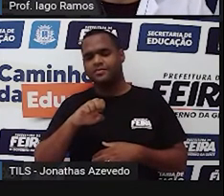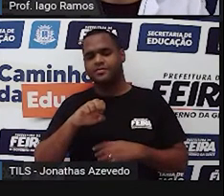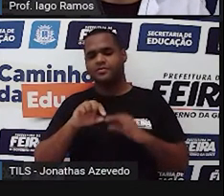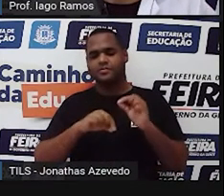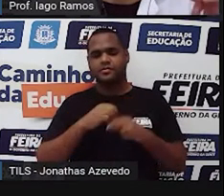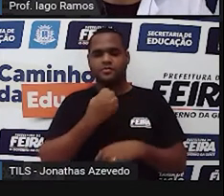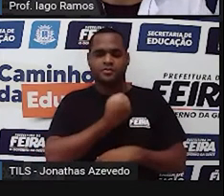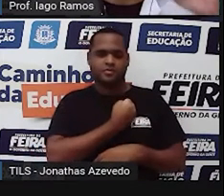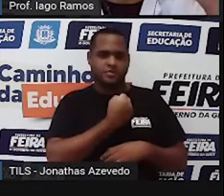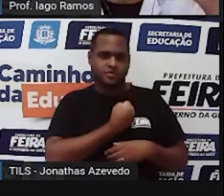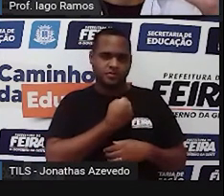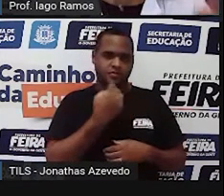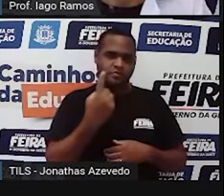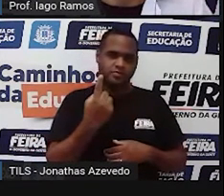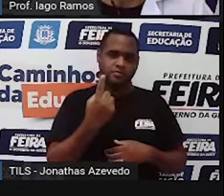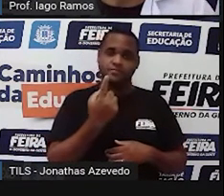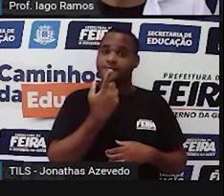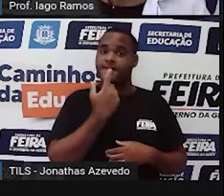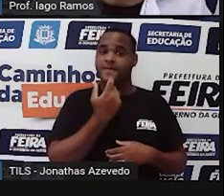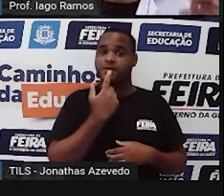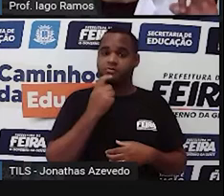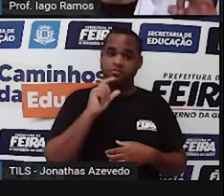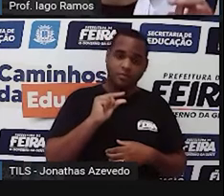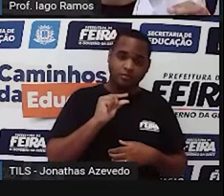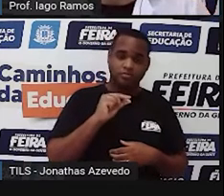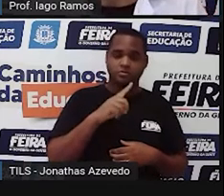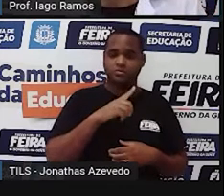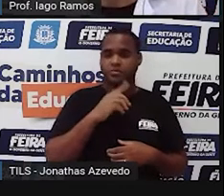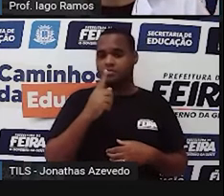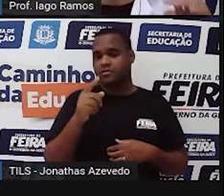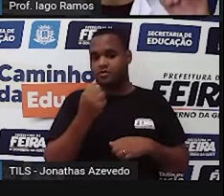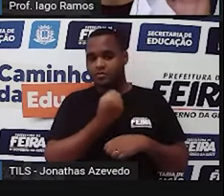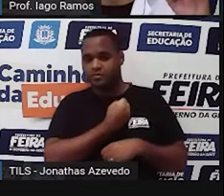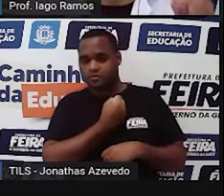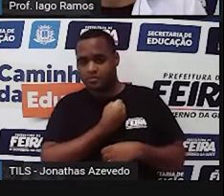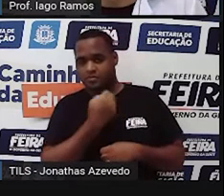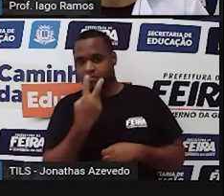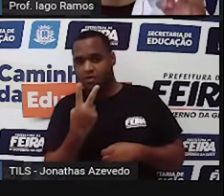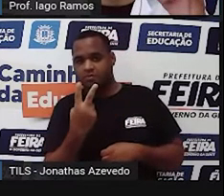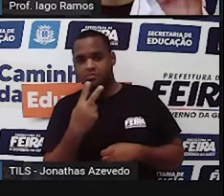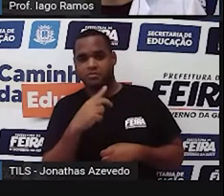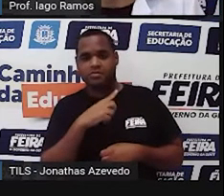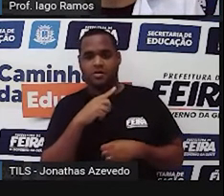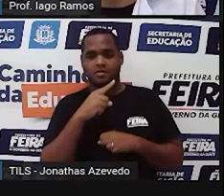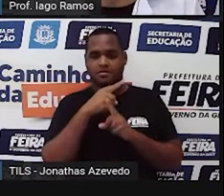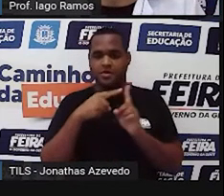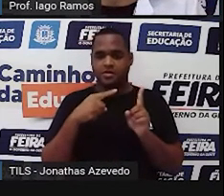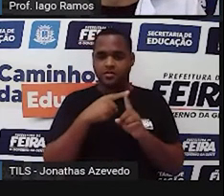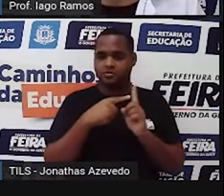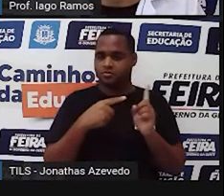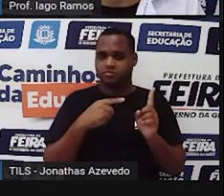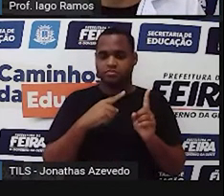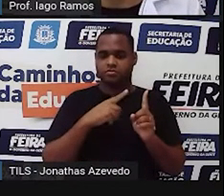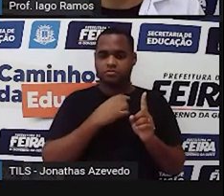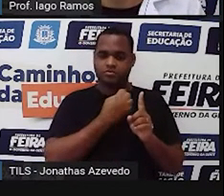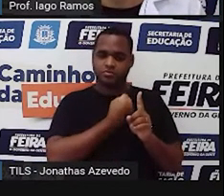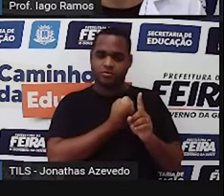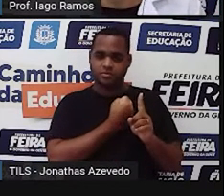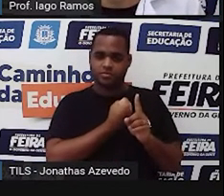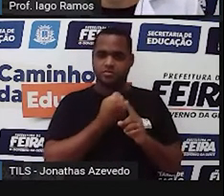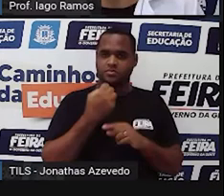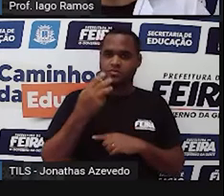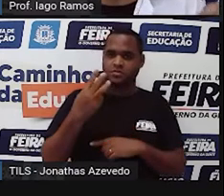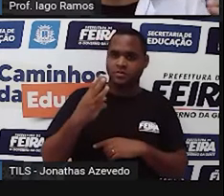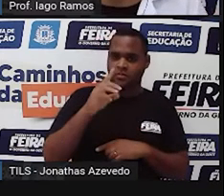Número 1 em vermelho, para pouco. Número 2 em laranja, para metade. Número 3 em